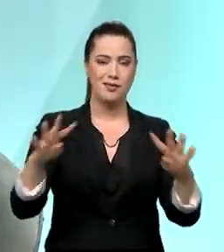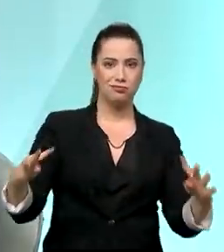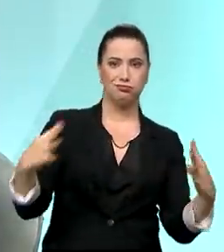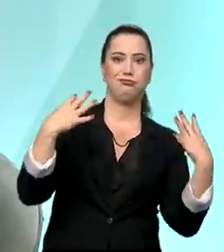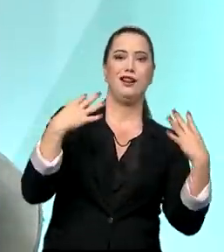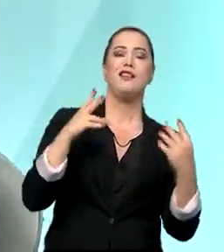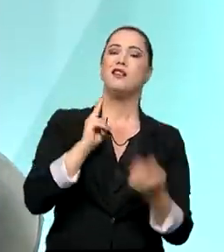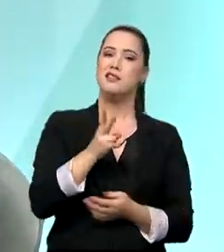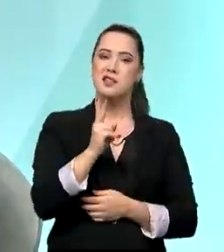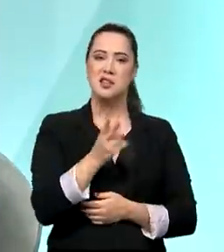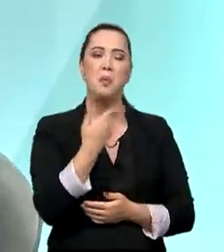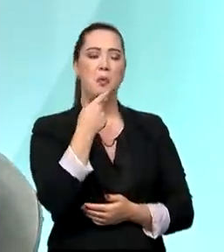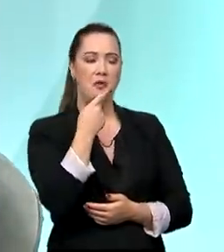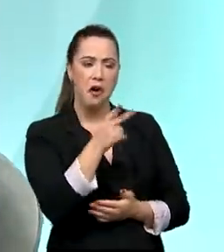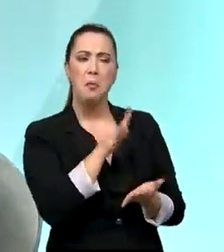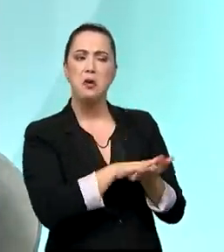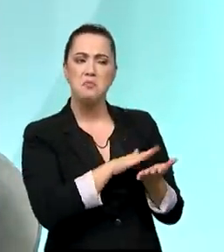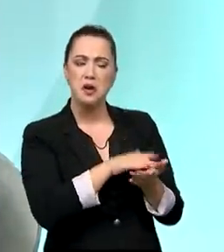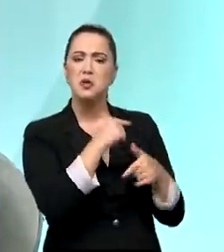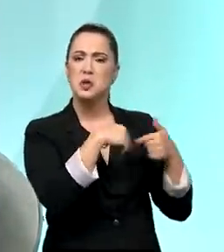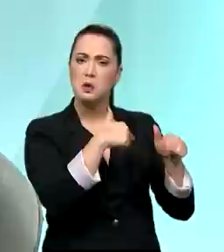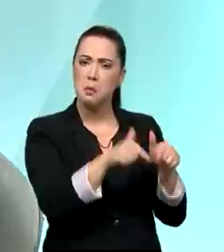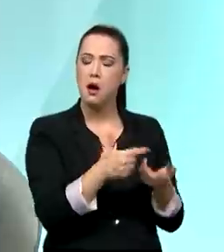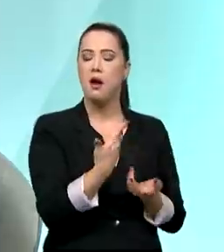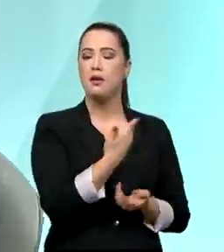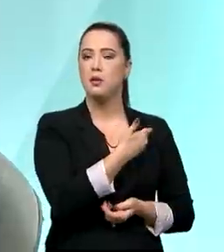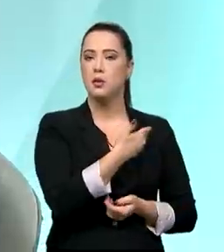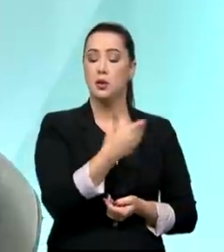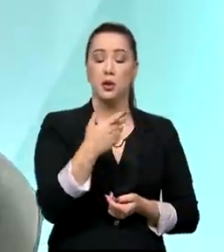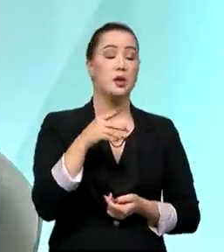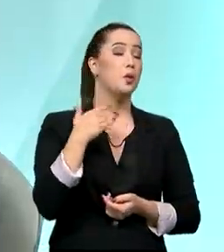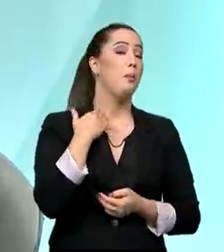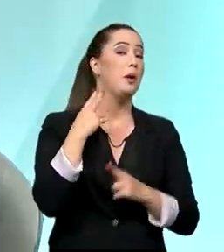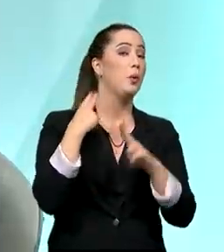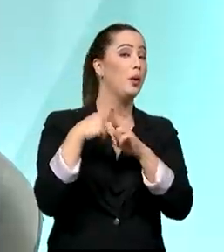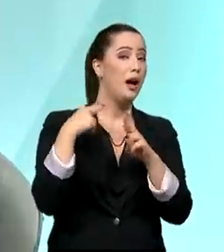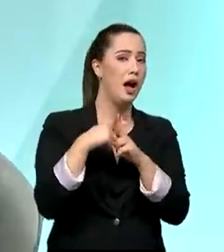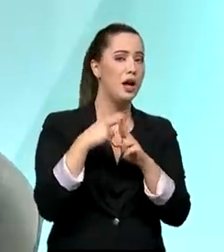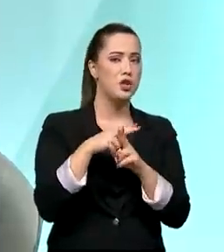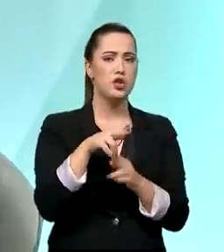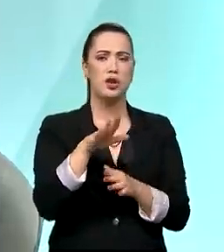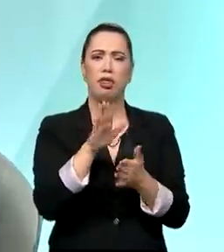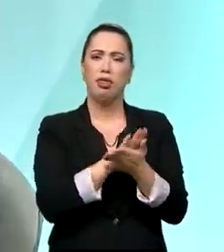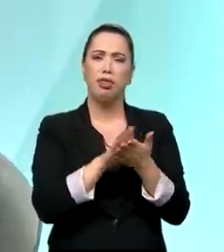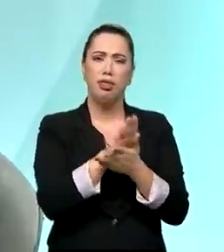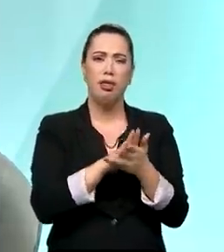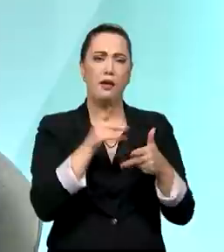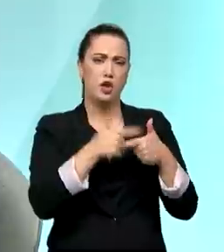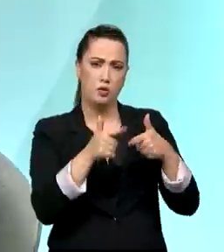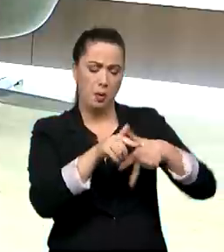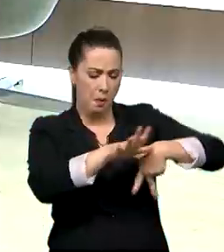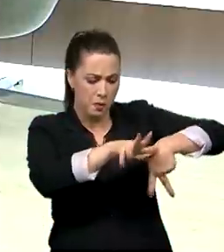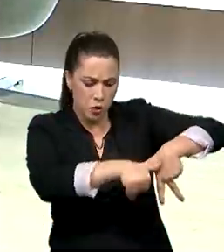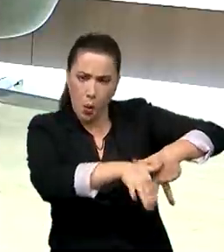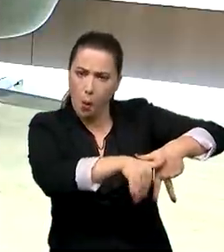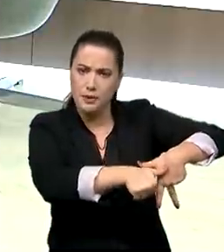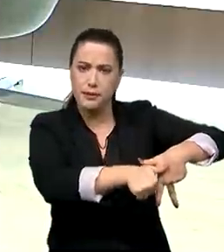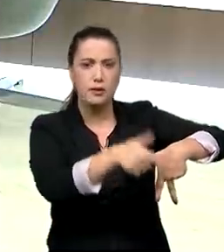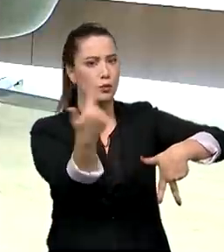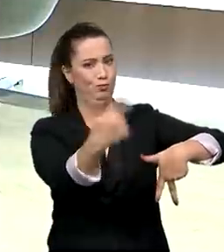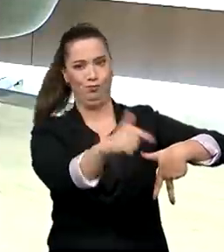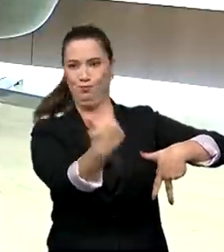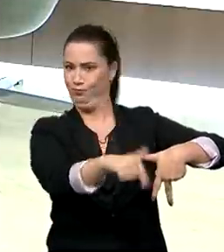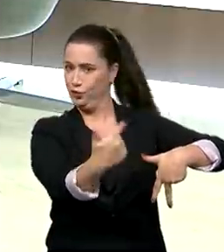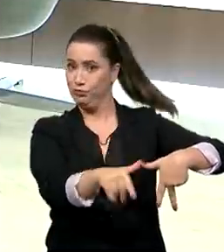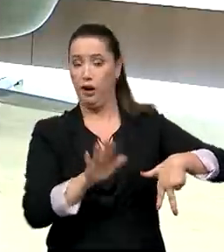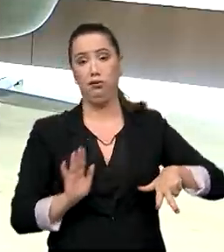não existe corrupção nesse governo, na Caixa Econômica Federal, não há nada, e acontecia isso de discussões no passado, nós temos um